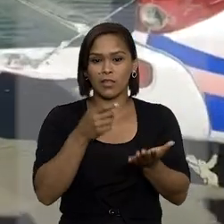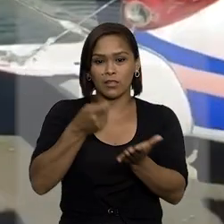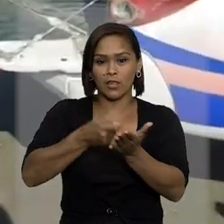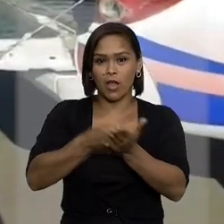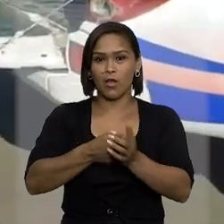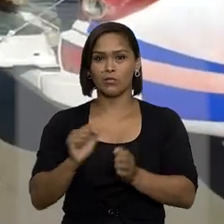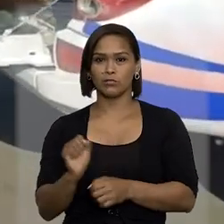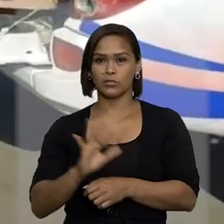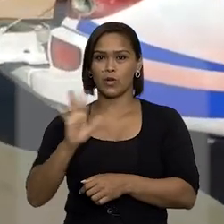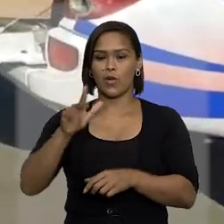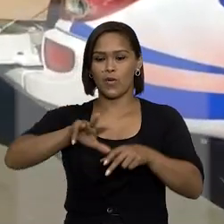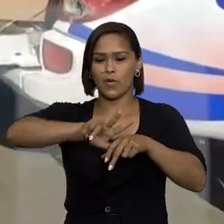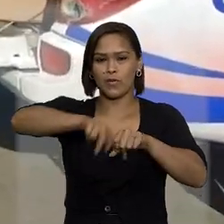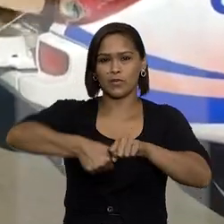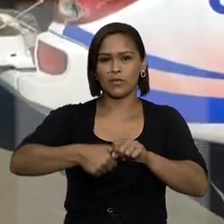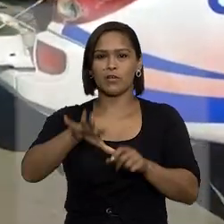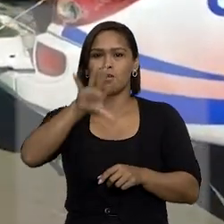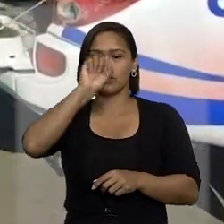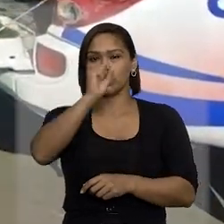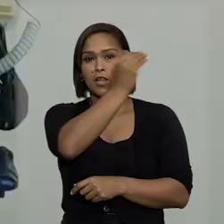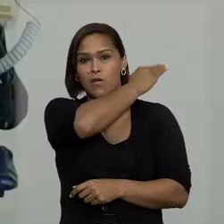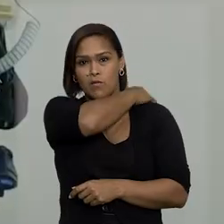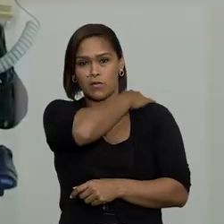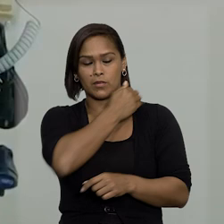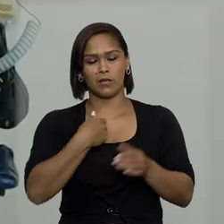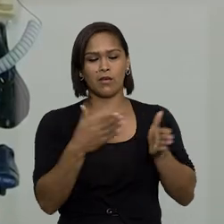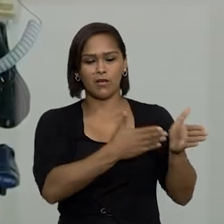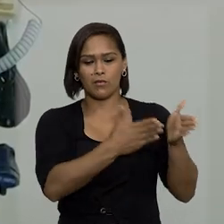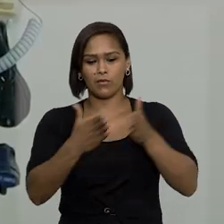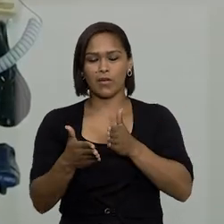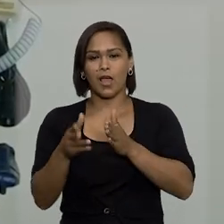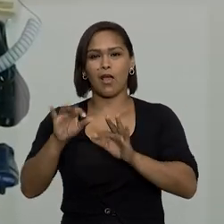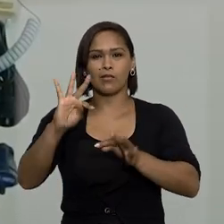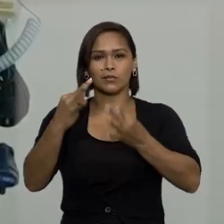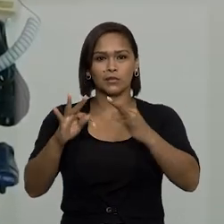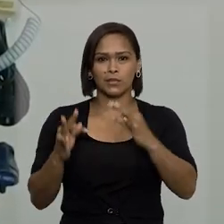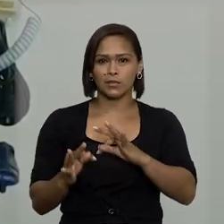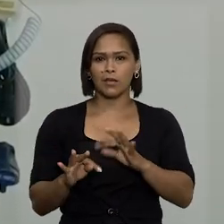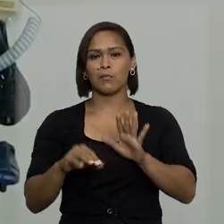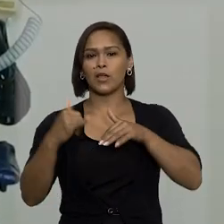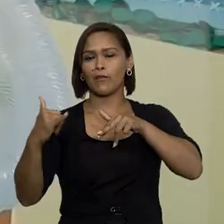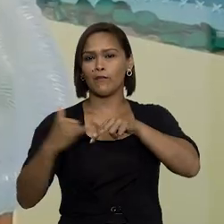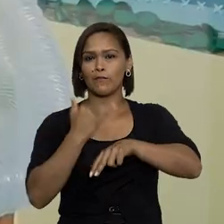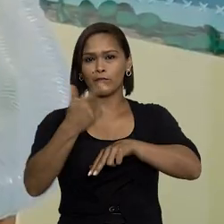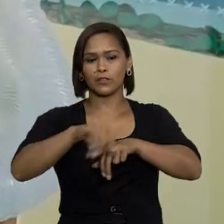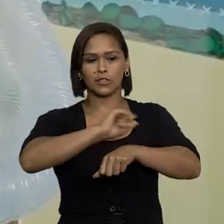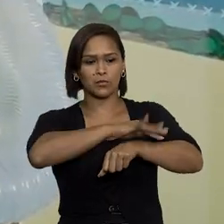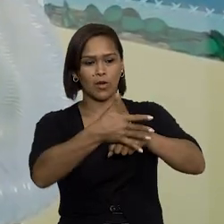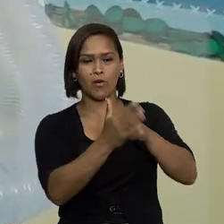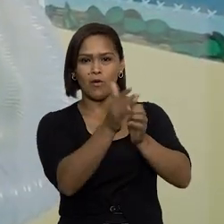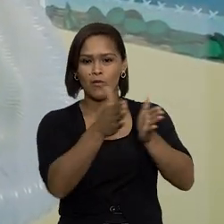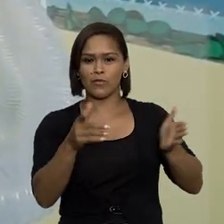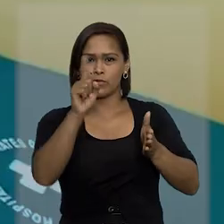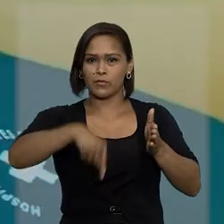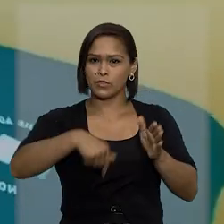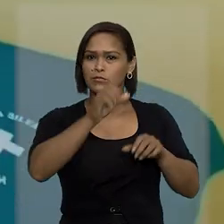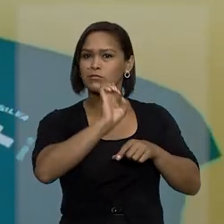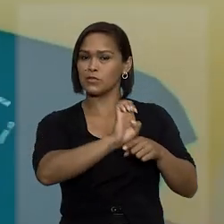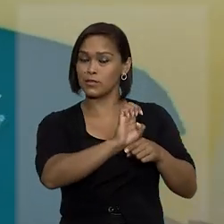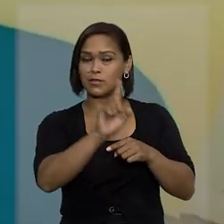superfaturada de ventiladores pulmonares destinados ao tratamento de vítimas da Covid-19 no Estado.